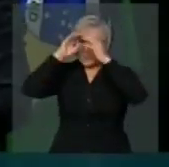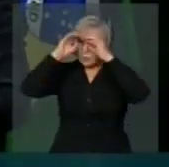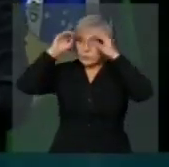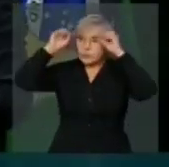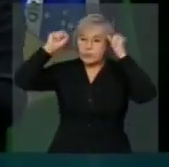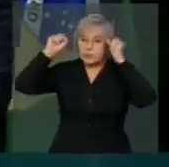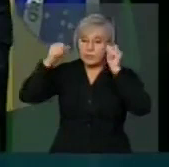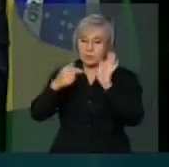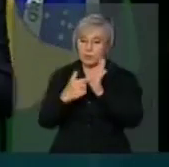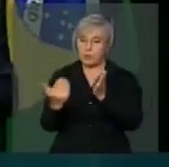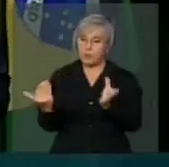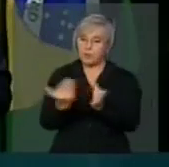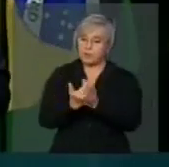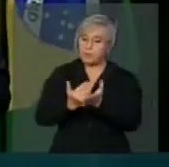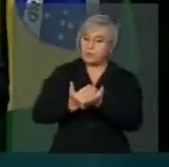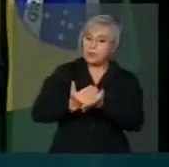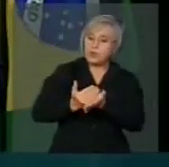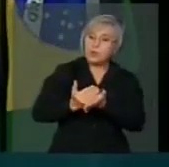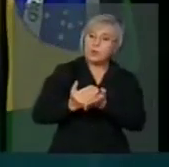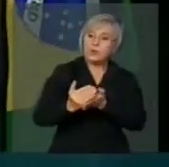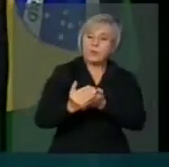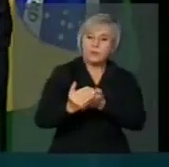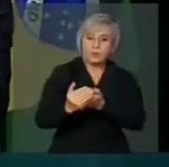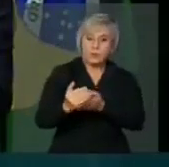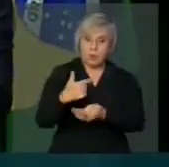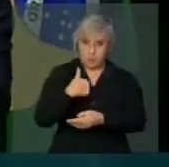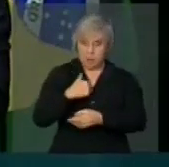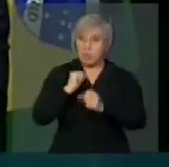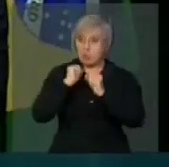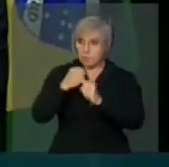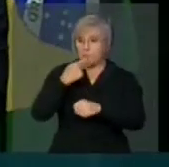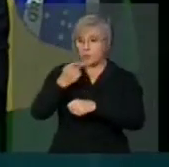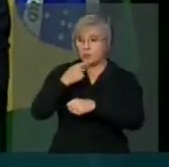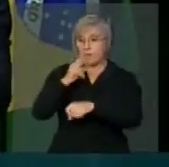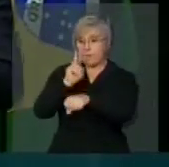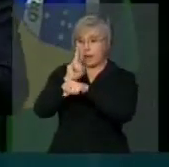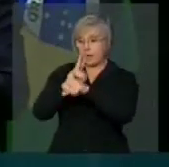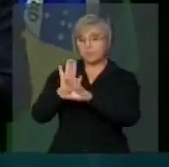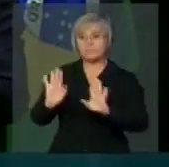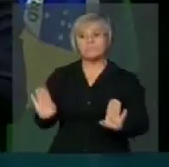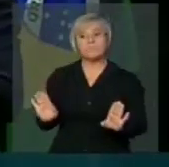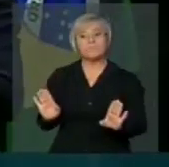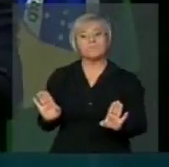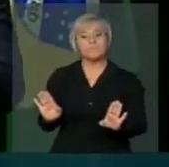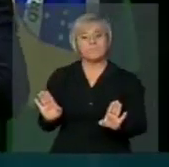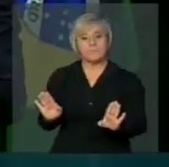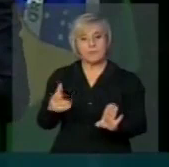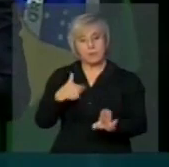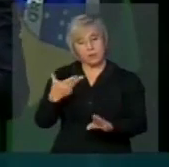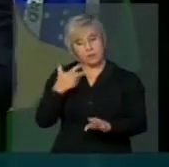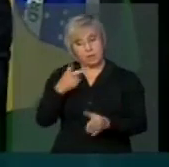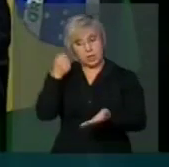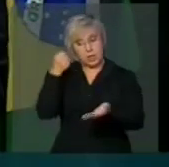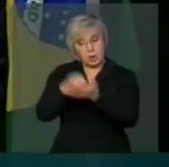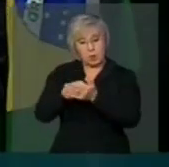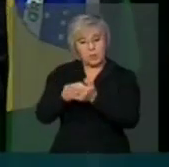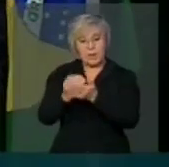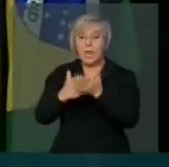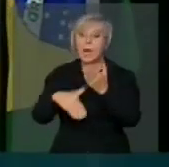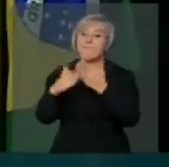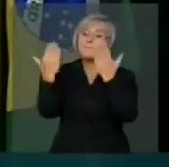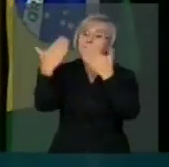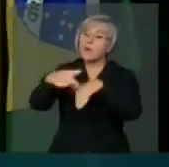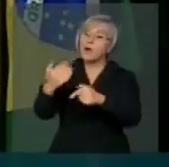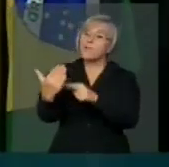processo, ao ter início, eu pelo menos vou poder me defender. Eu pelo menos vou querer cobrar as provas